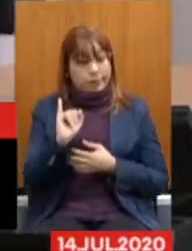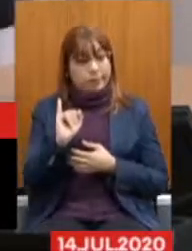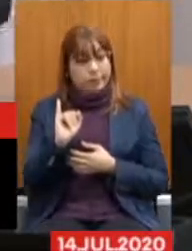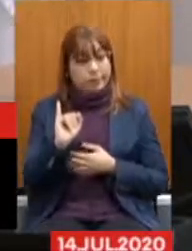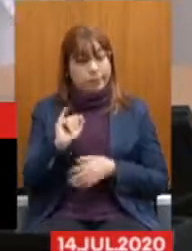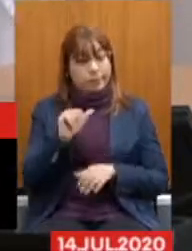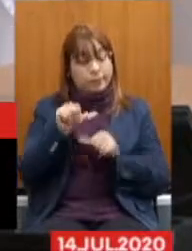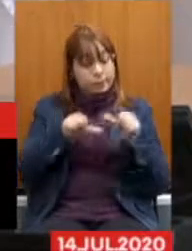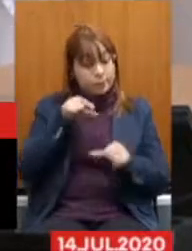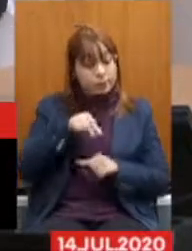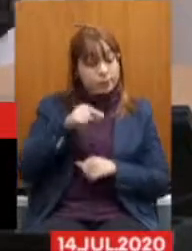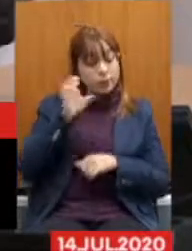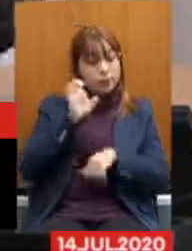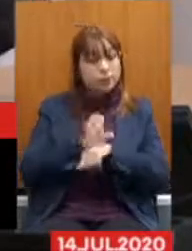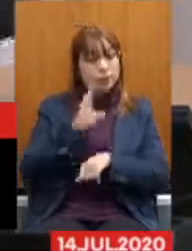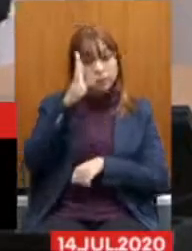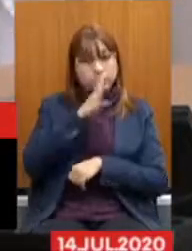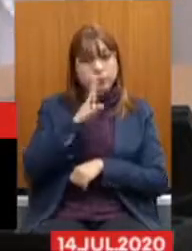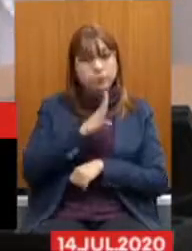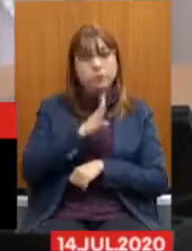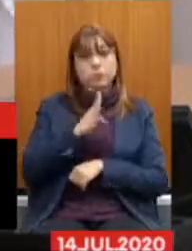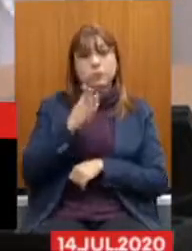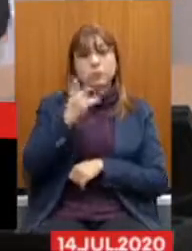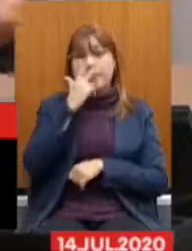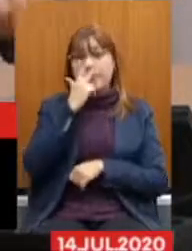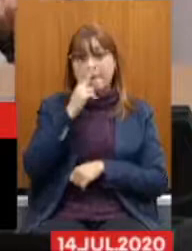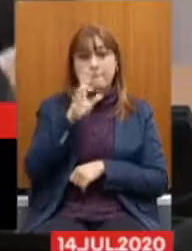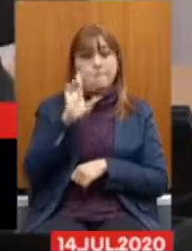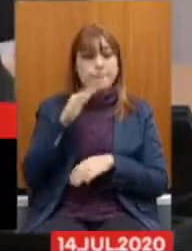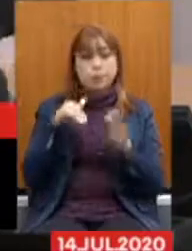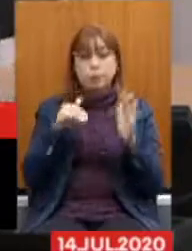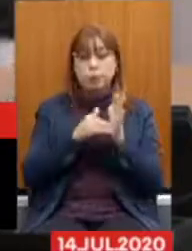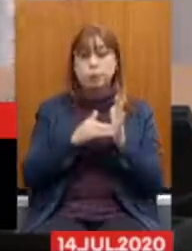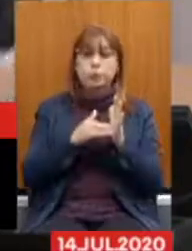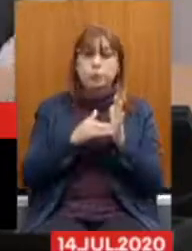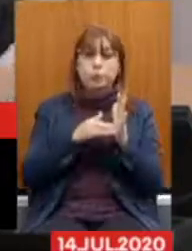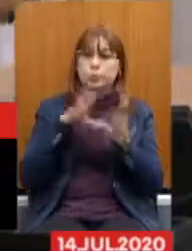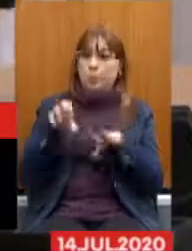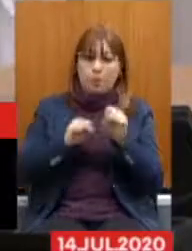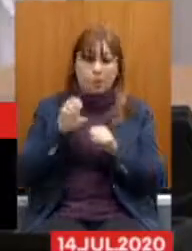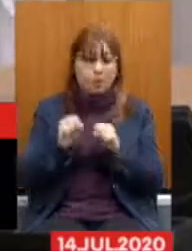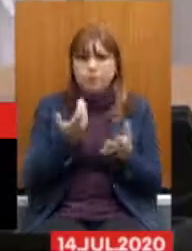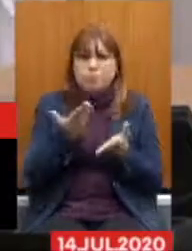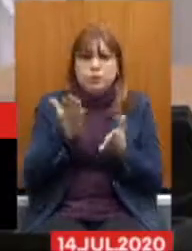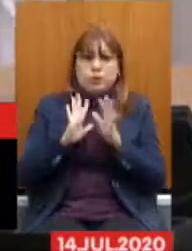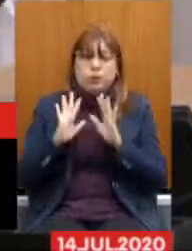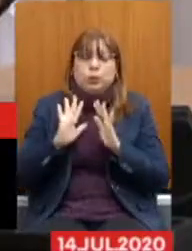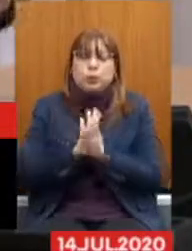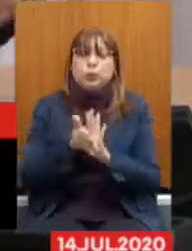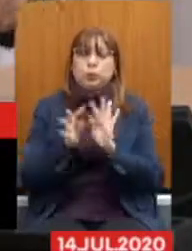num Estado da raposa tomando conta do galinheiro. Porque é isso que eles querem.